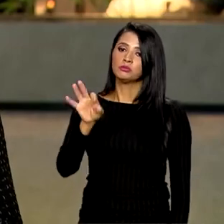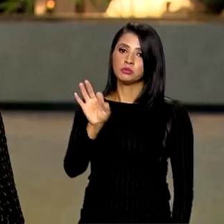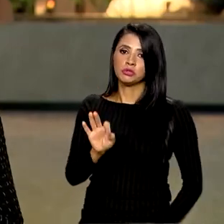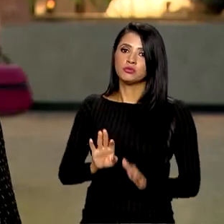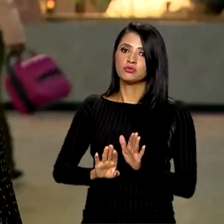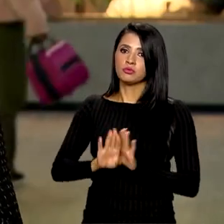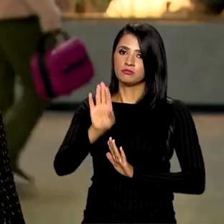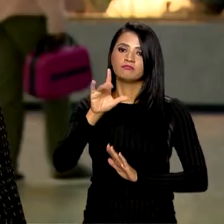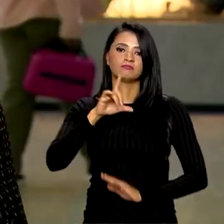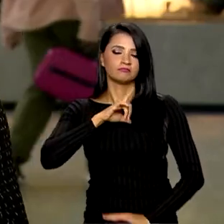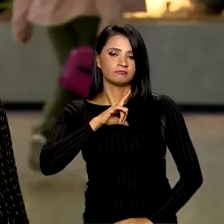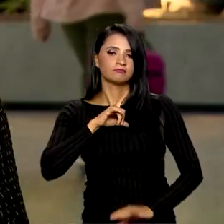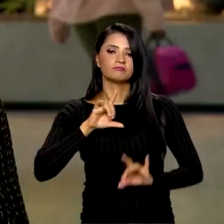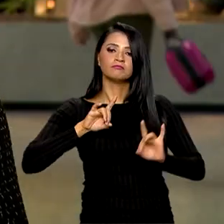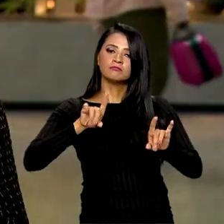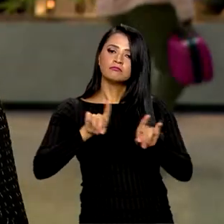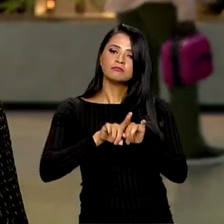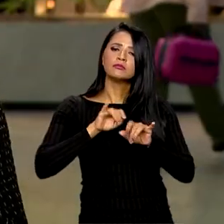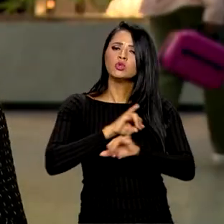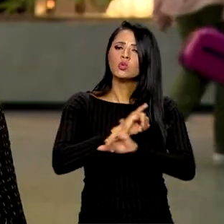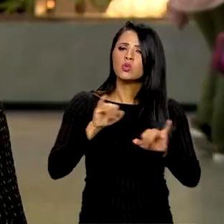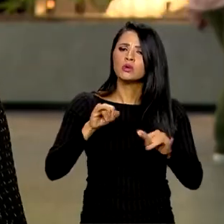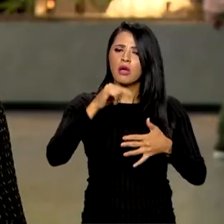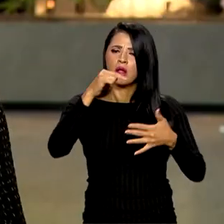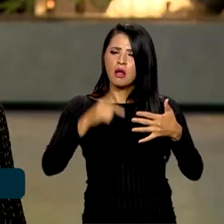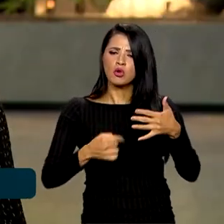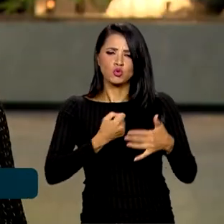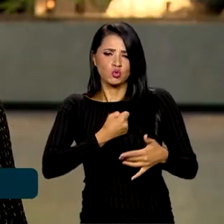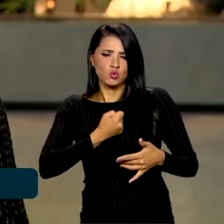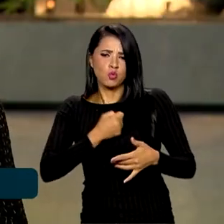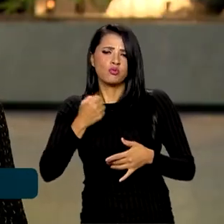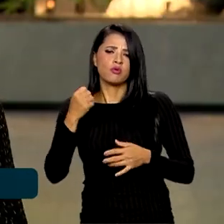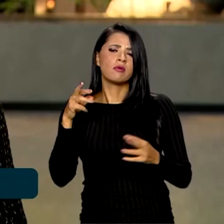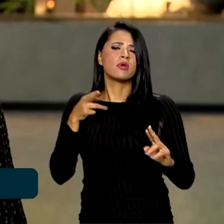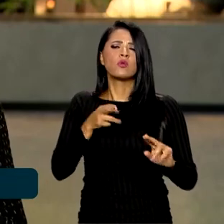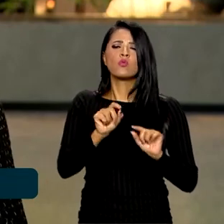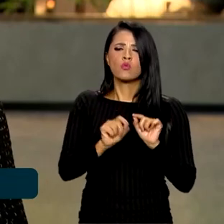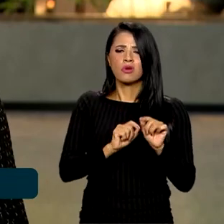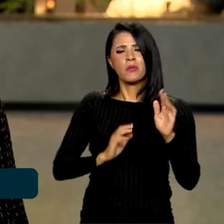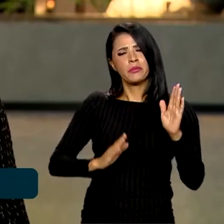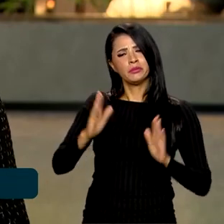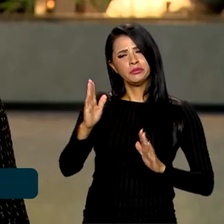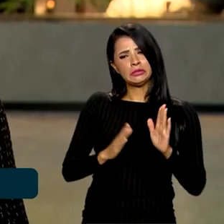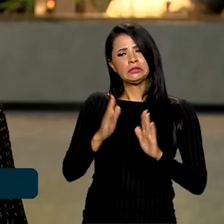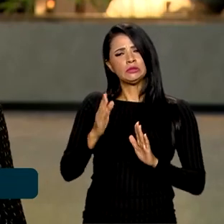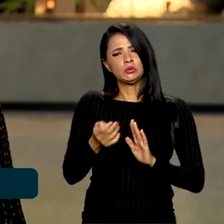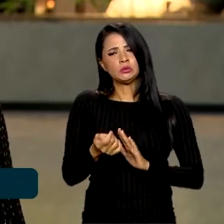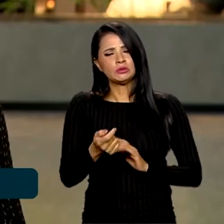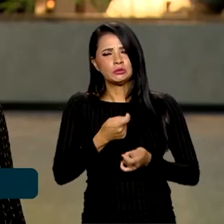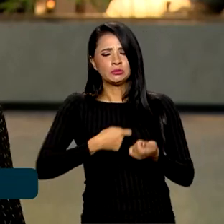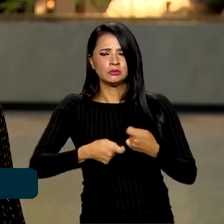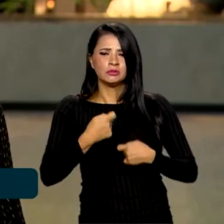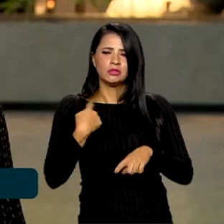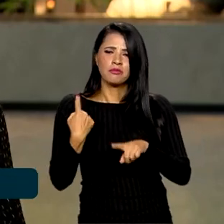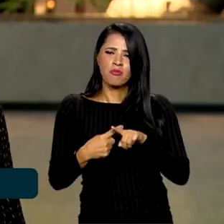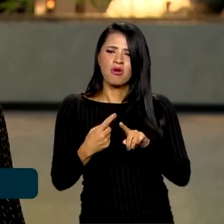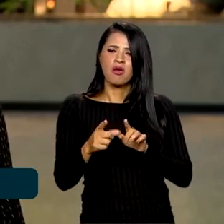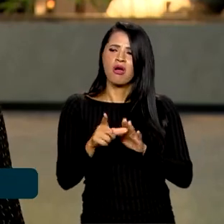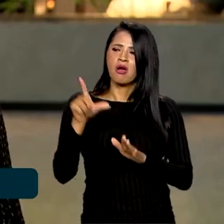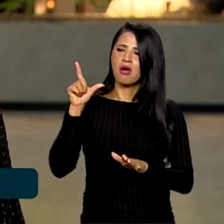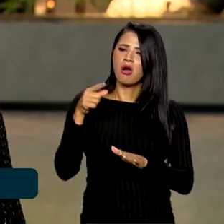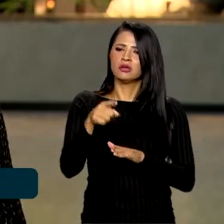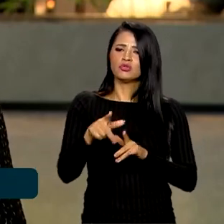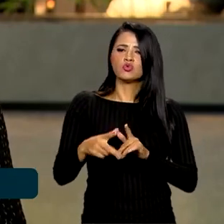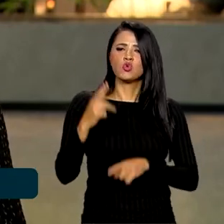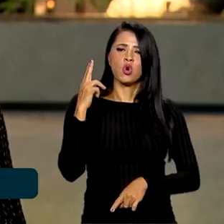crescimento. A gente destaca também que todos esses dados são relativos aí a um período mais restritivo da economia porque são anteriores a este